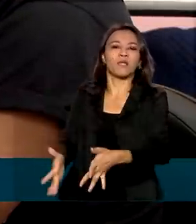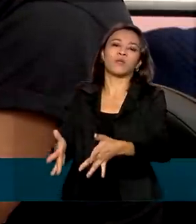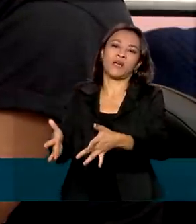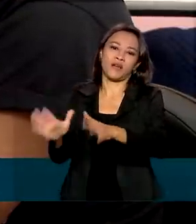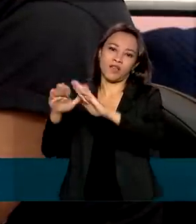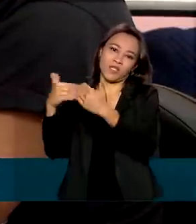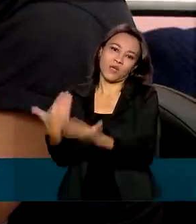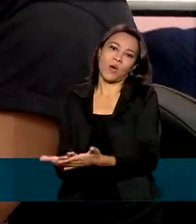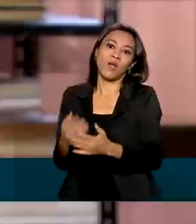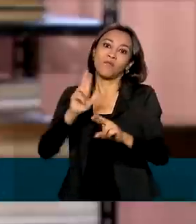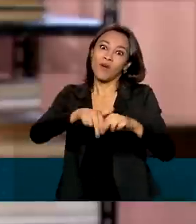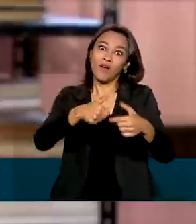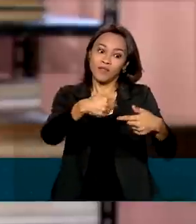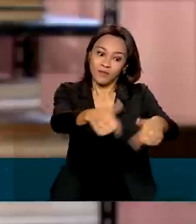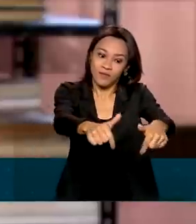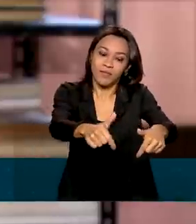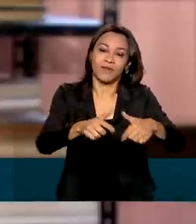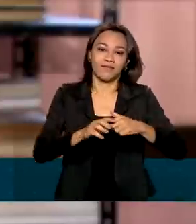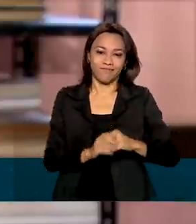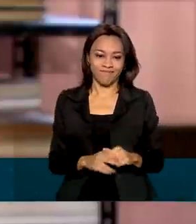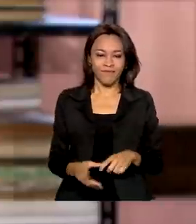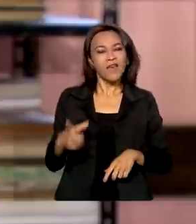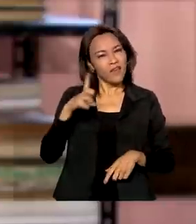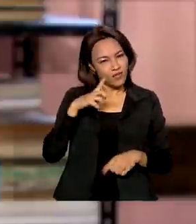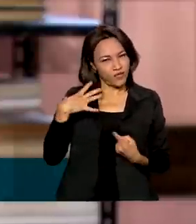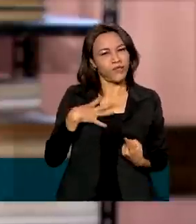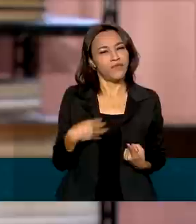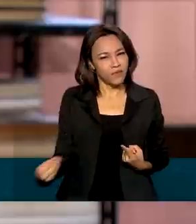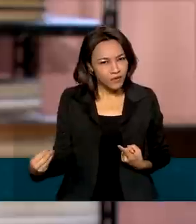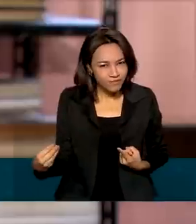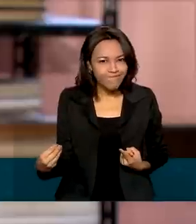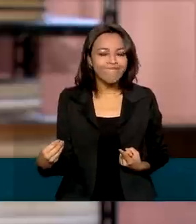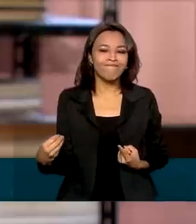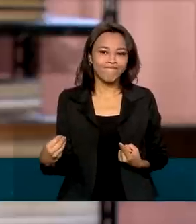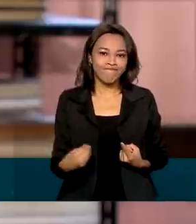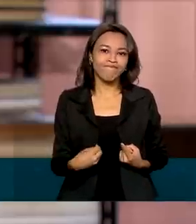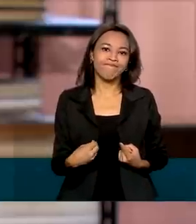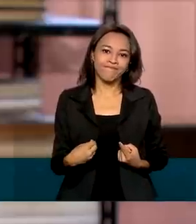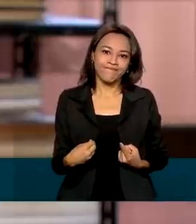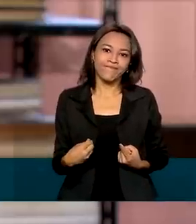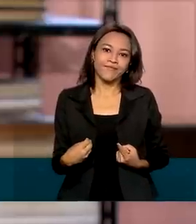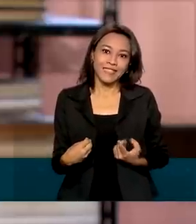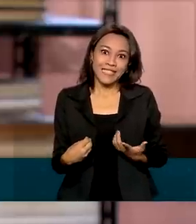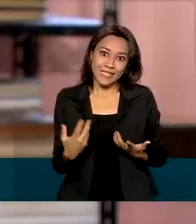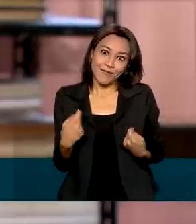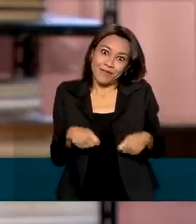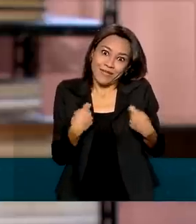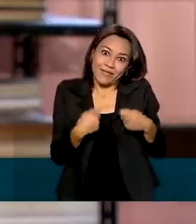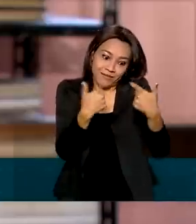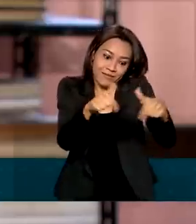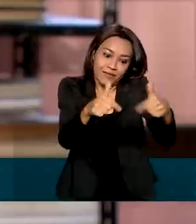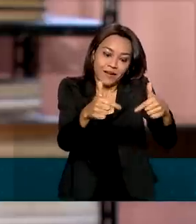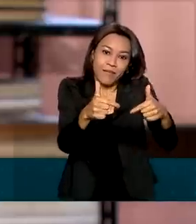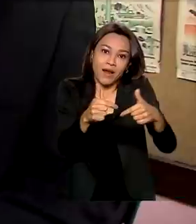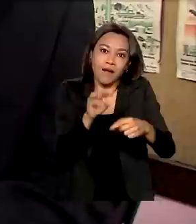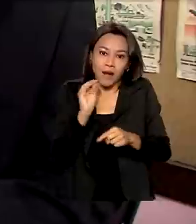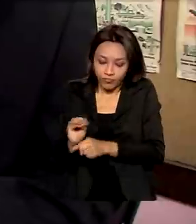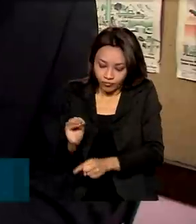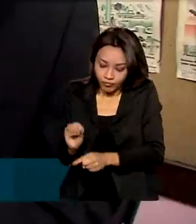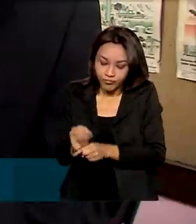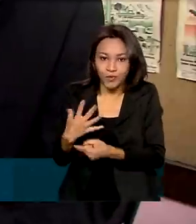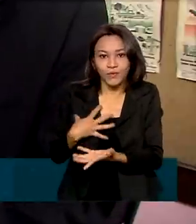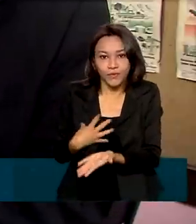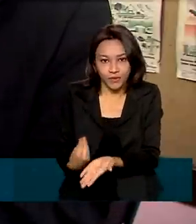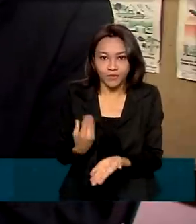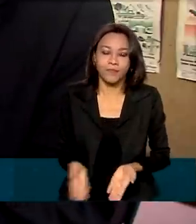para se dedicar ao trabalho. Tive um filho, né, e eu tinha que trabalhar para poder sustentar o filho. Os